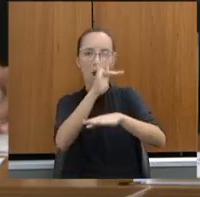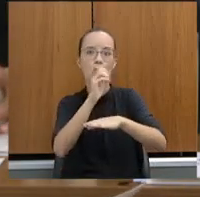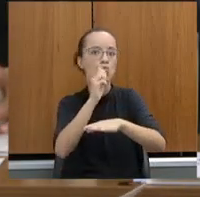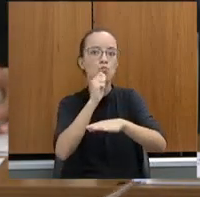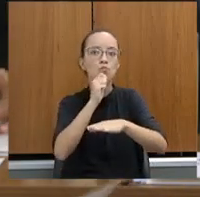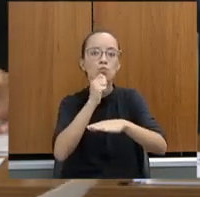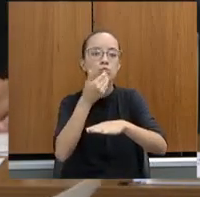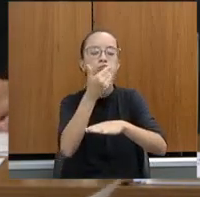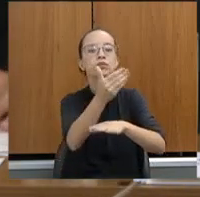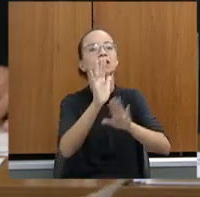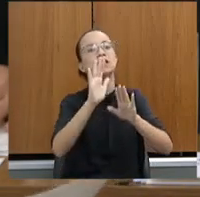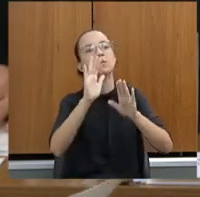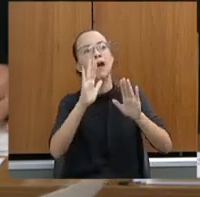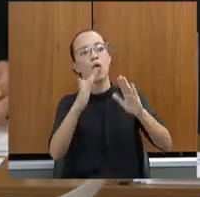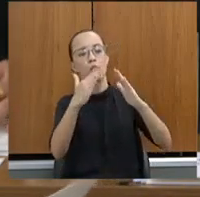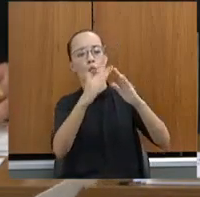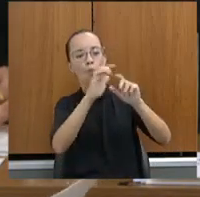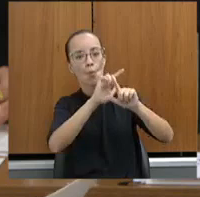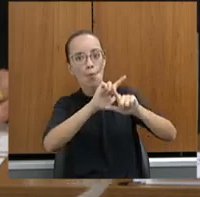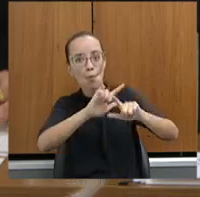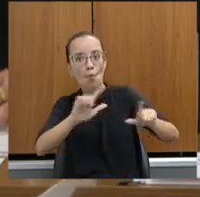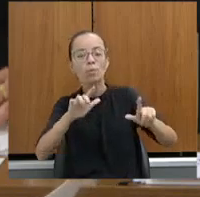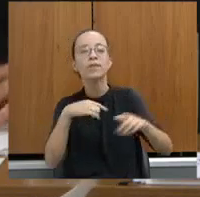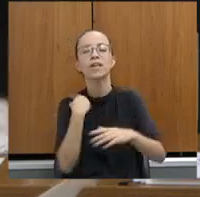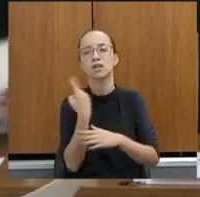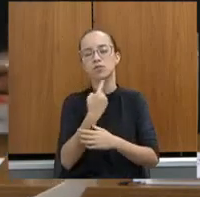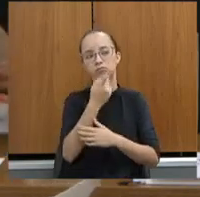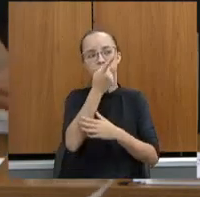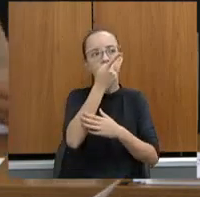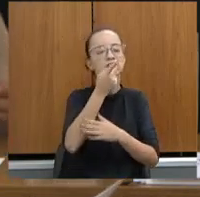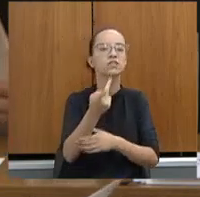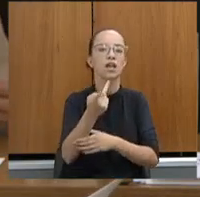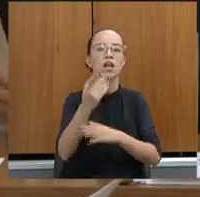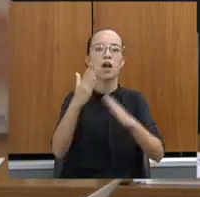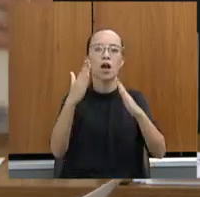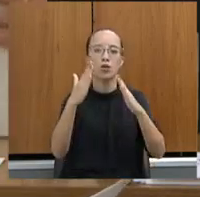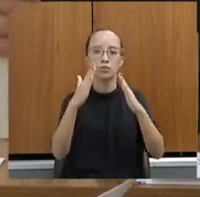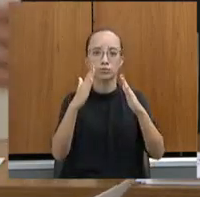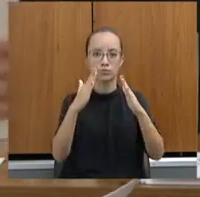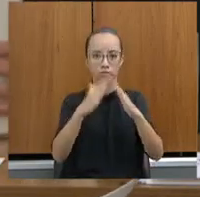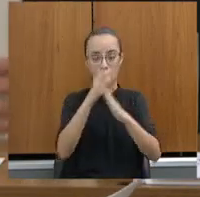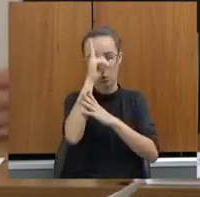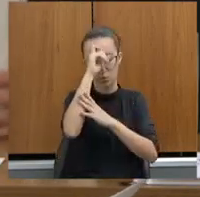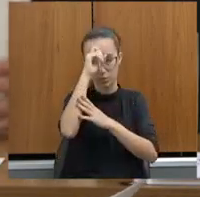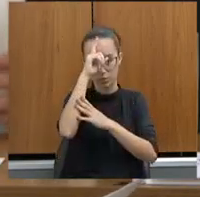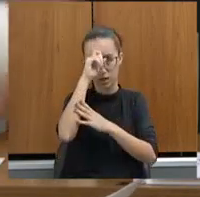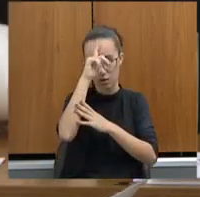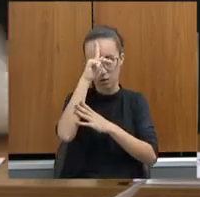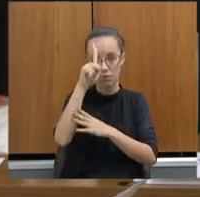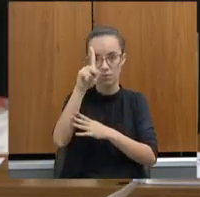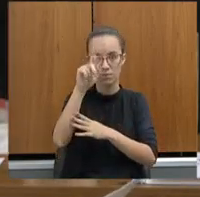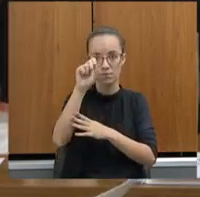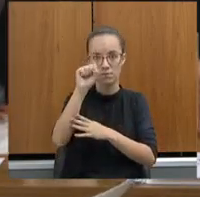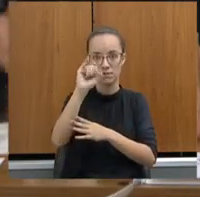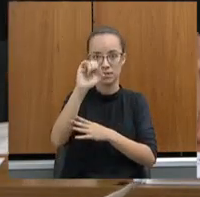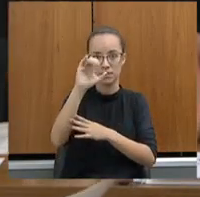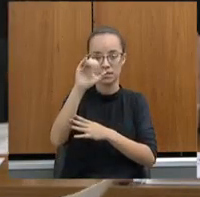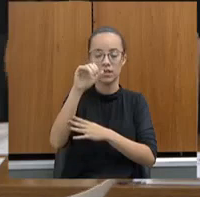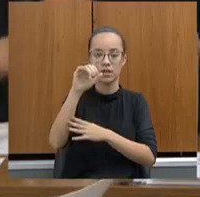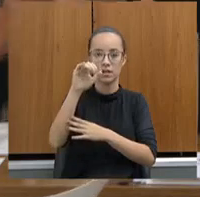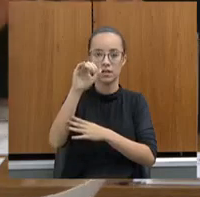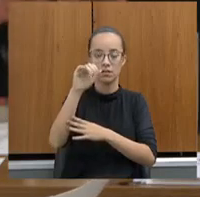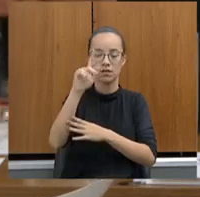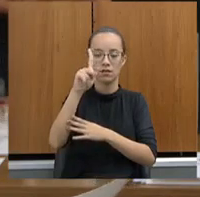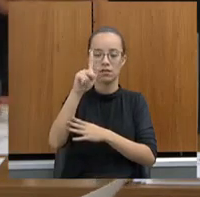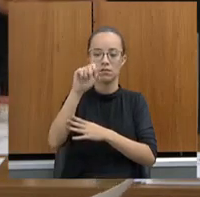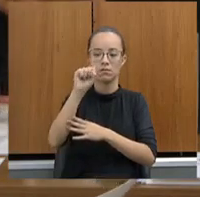estava inabitável. Hoje, eu estive fazendo essa visita ao Hospital Psiquiátrico Jorge Vaz, e hoje, assim, ele realmente pode acolher